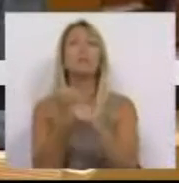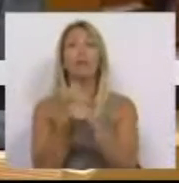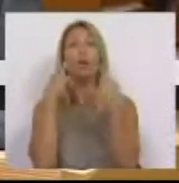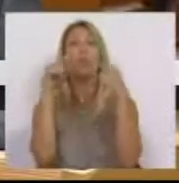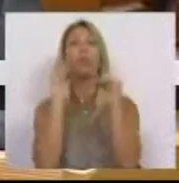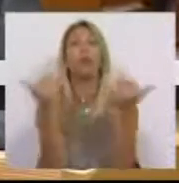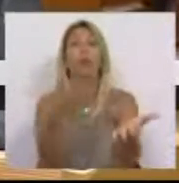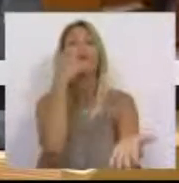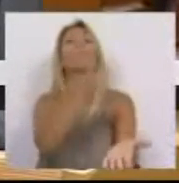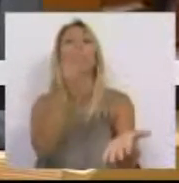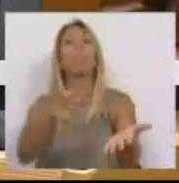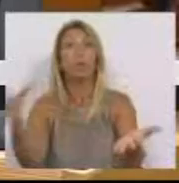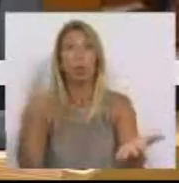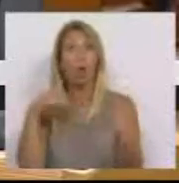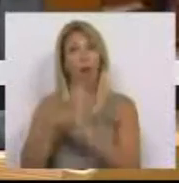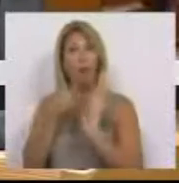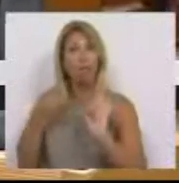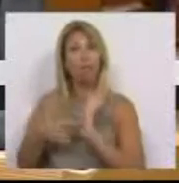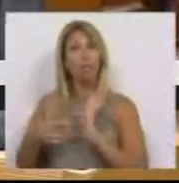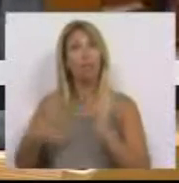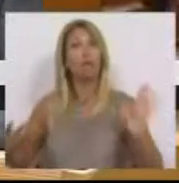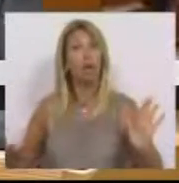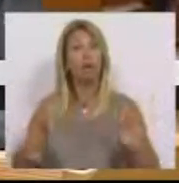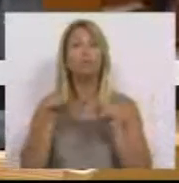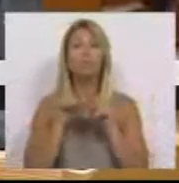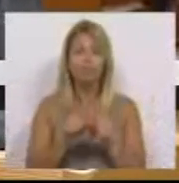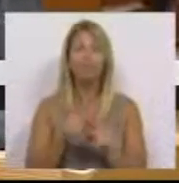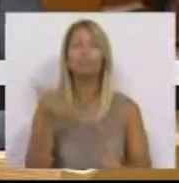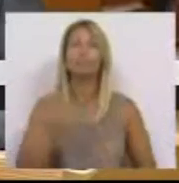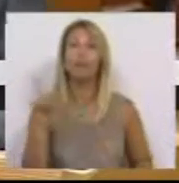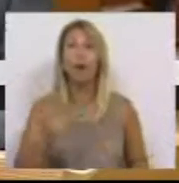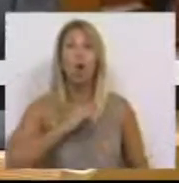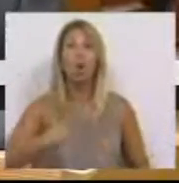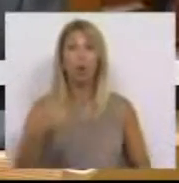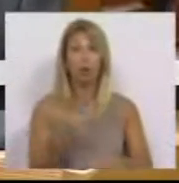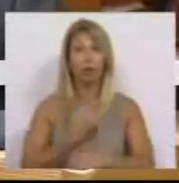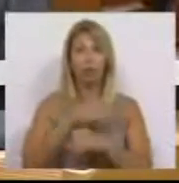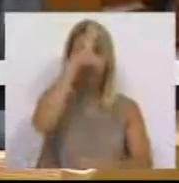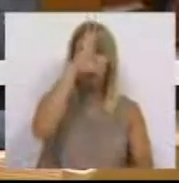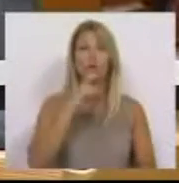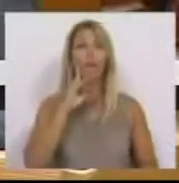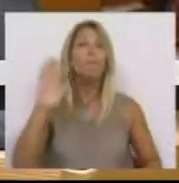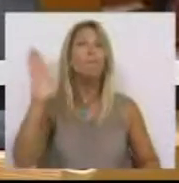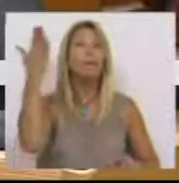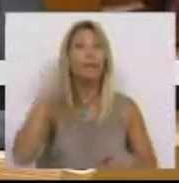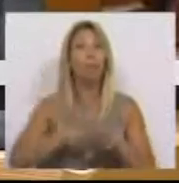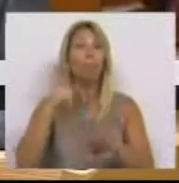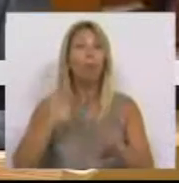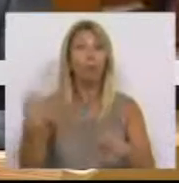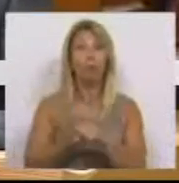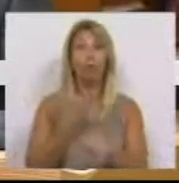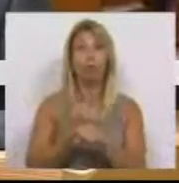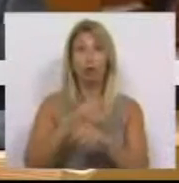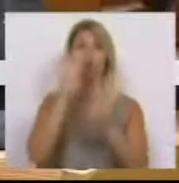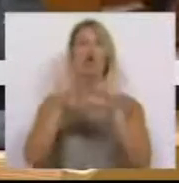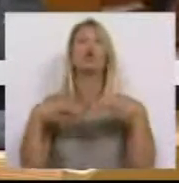estão atribuídos por lei. Este aprofundamento do ataque às funções do Estado, em particular às suas funções sociais, não deixará